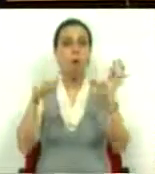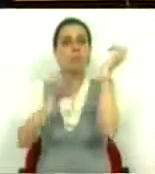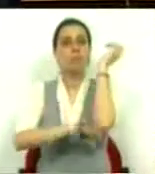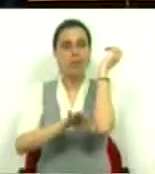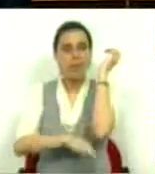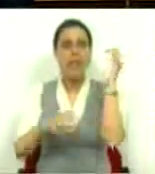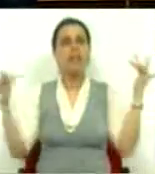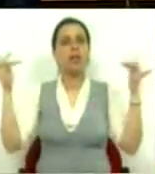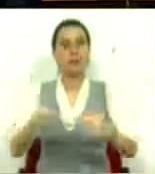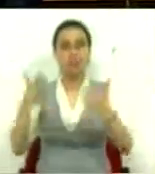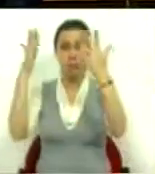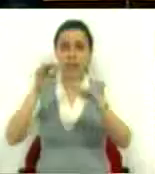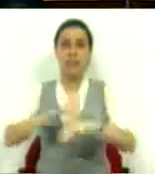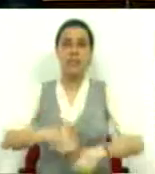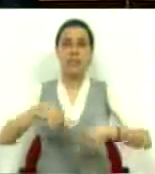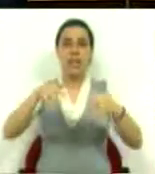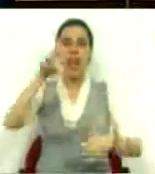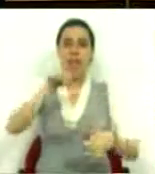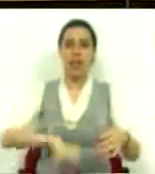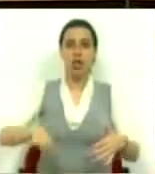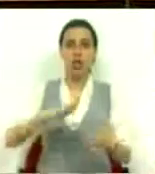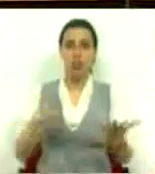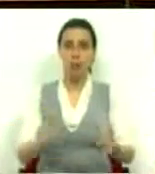municipais e de freguesia da cidade de Lisboa.